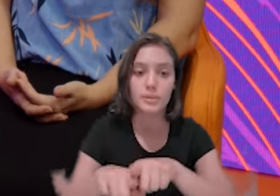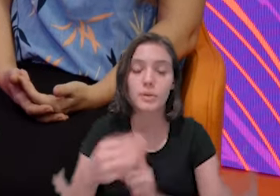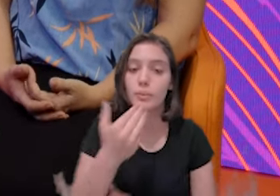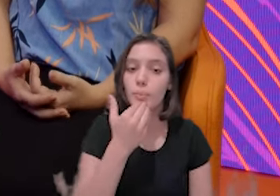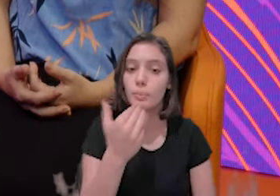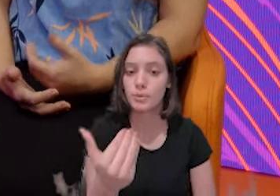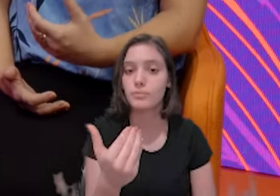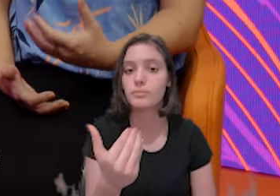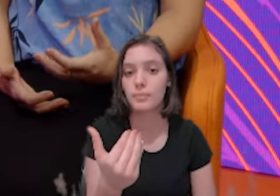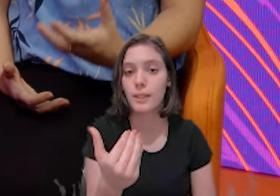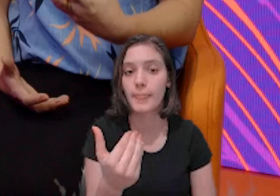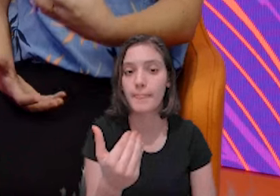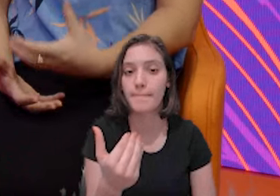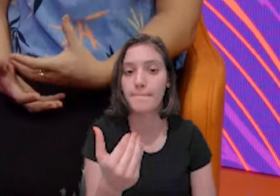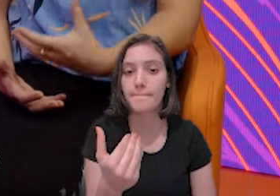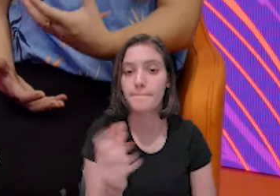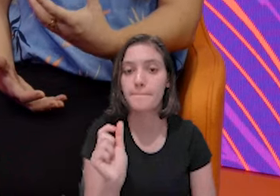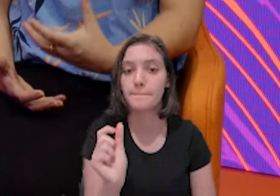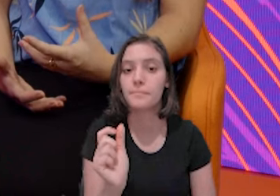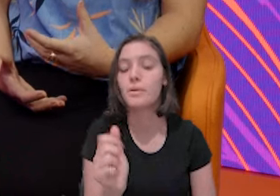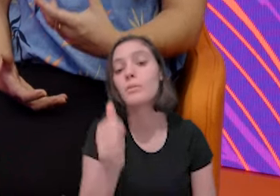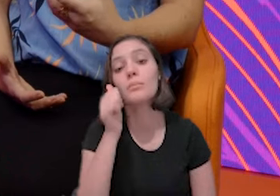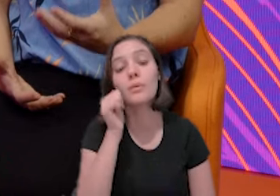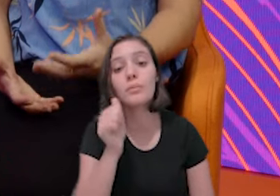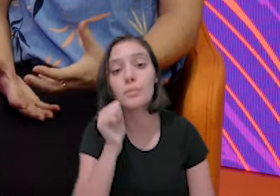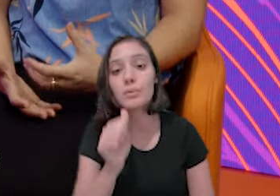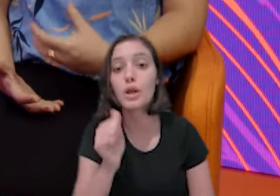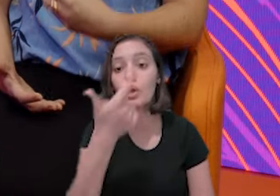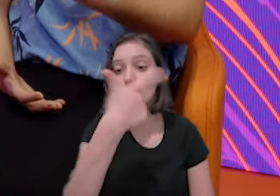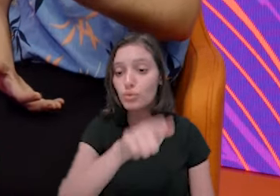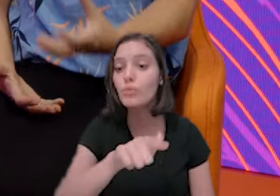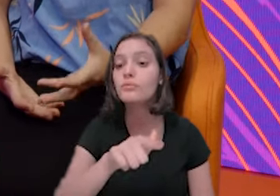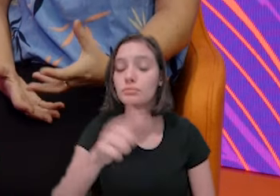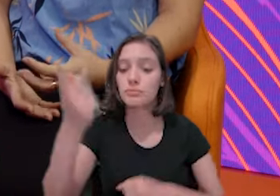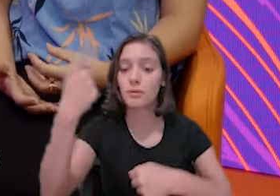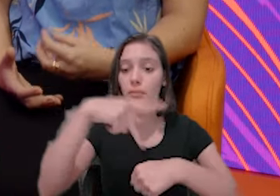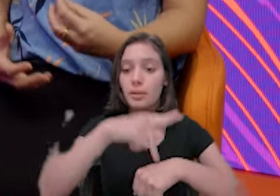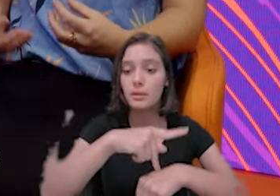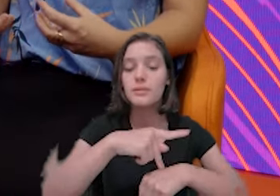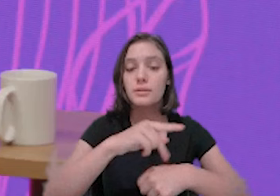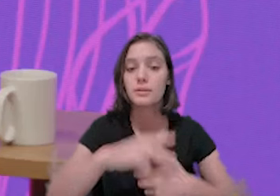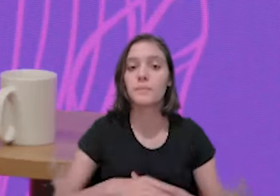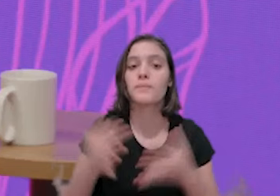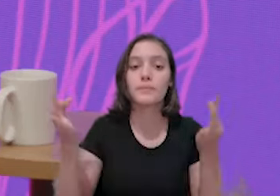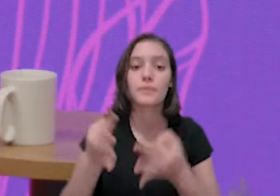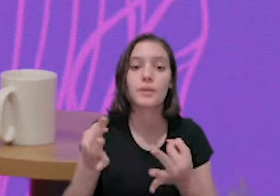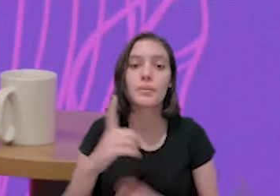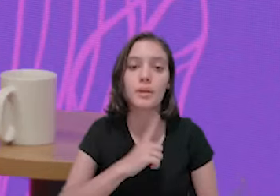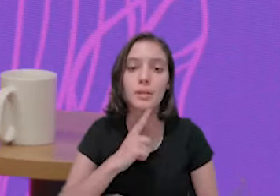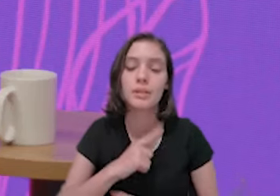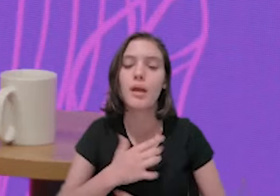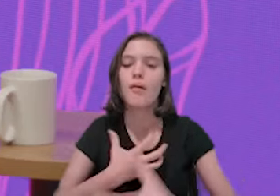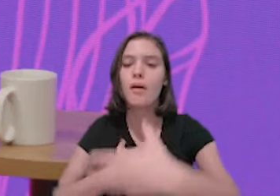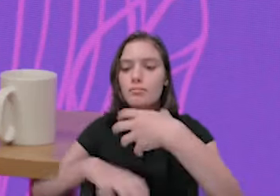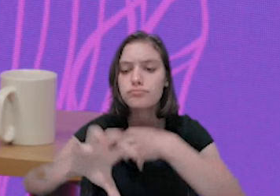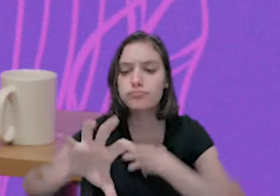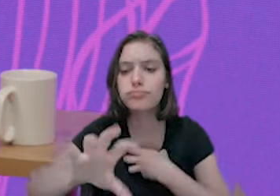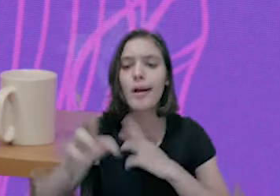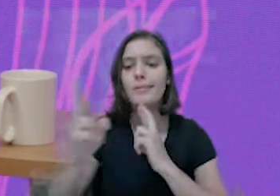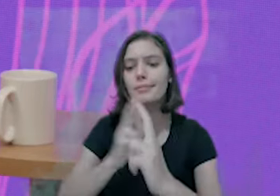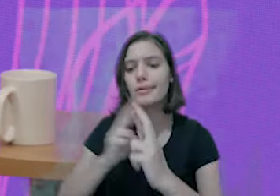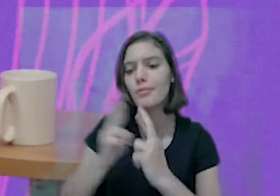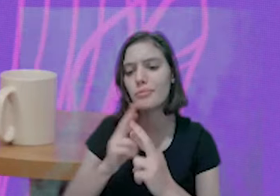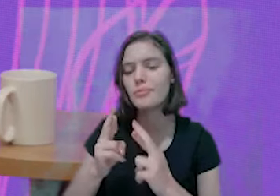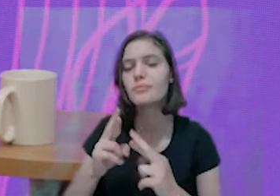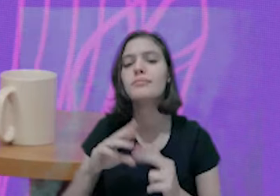estrangeira. Exatamente para gerar todo esse relacionamento, essa reciprocidade, né. E fale para mim, Janete, quais